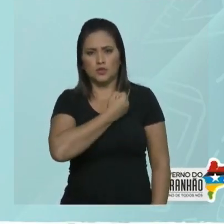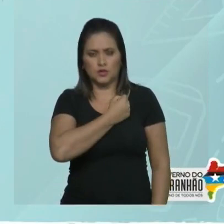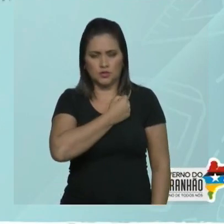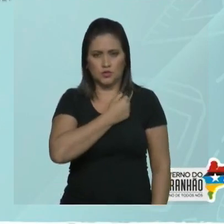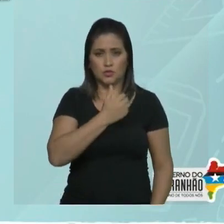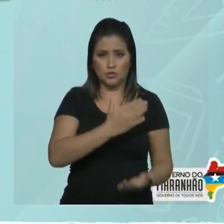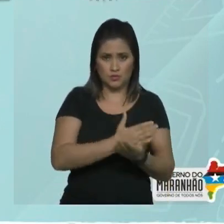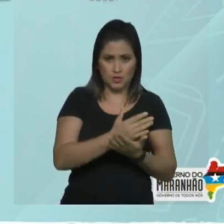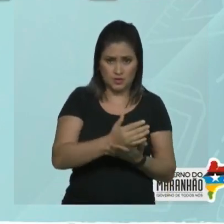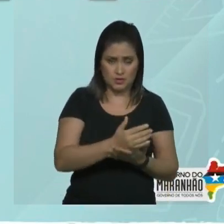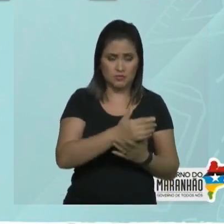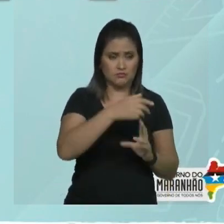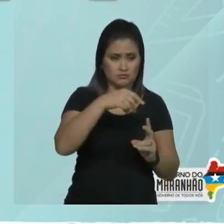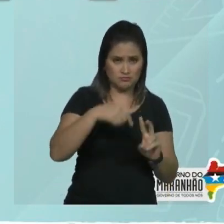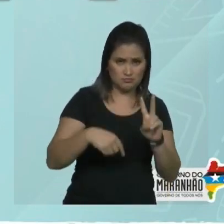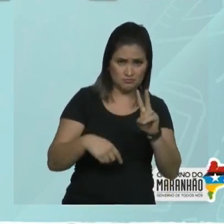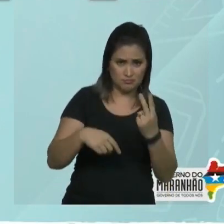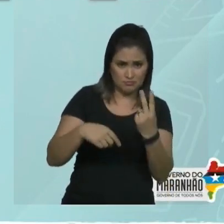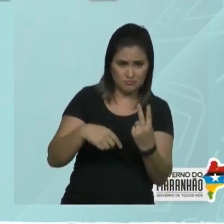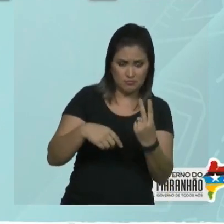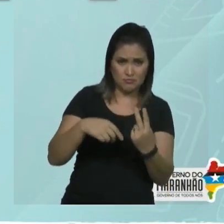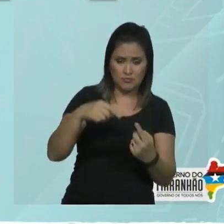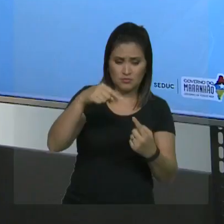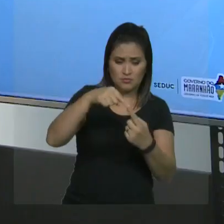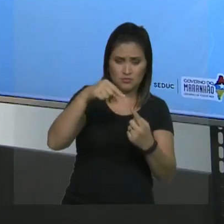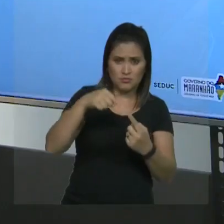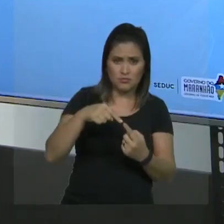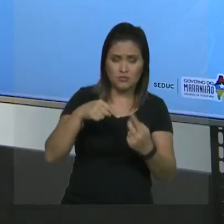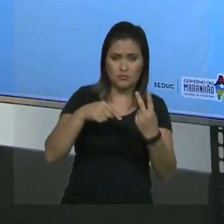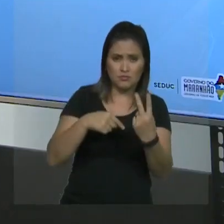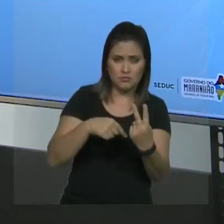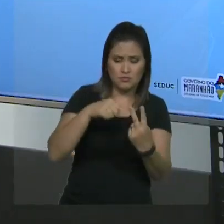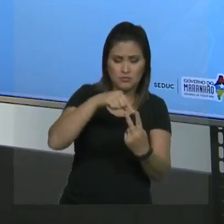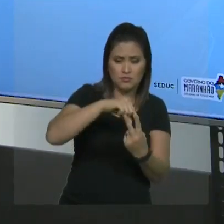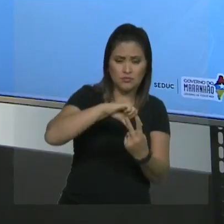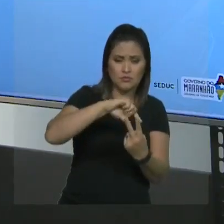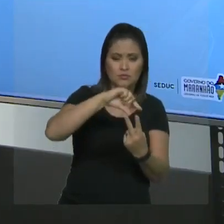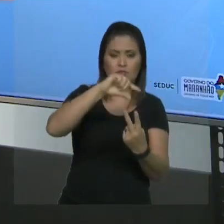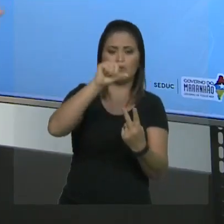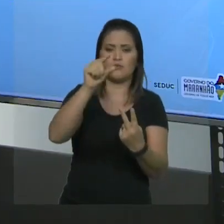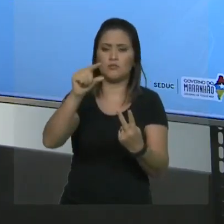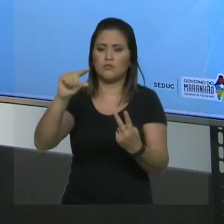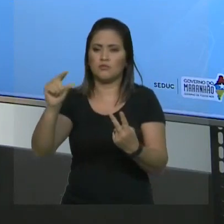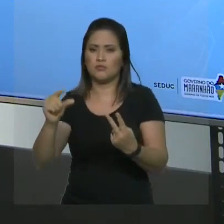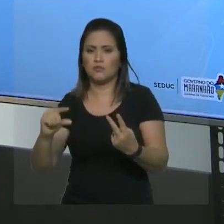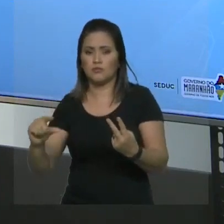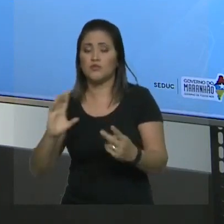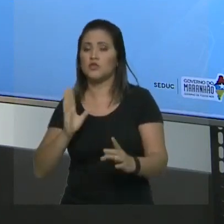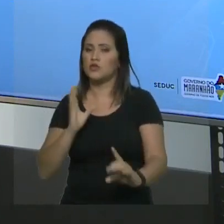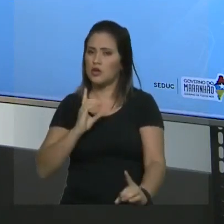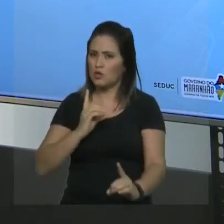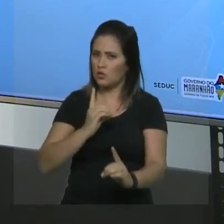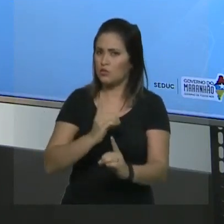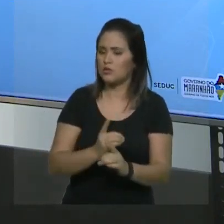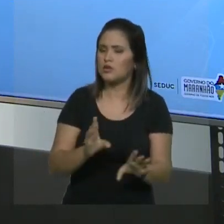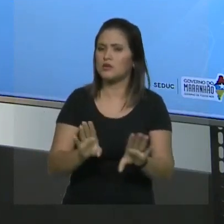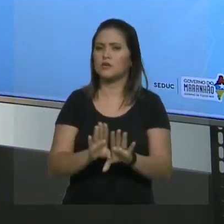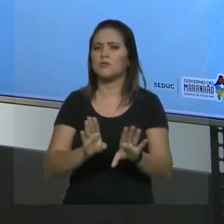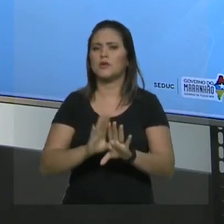é grupo funcional. Como não tem, a segunda prioridade são as insaturações. Então, perceba que eu já achei a cadeia principal e já